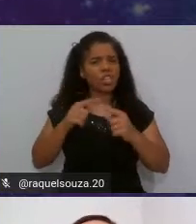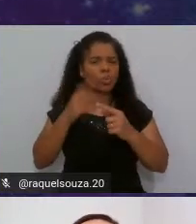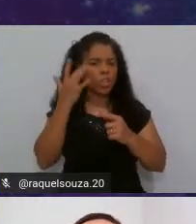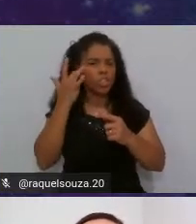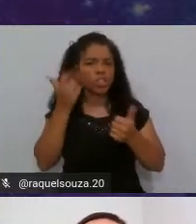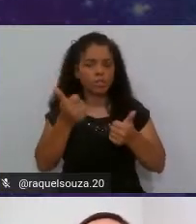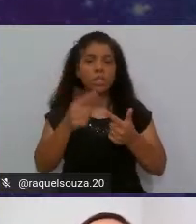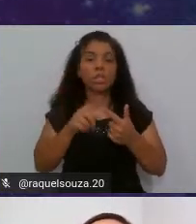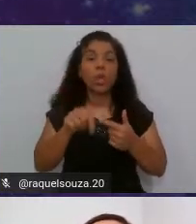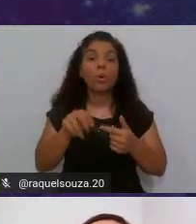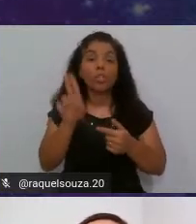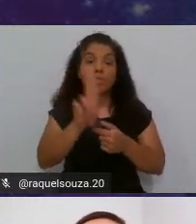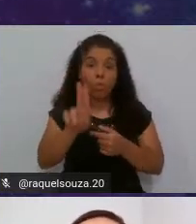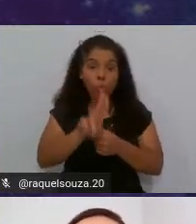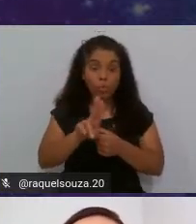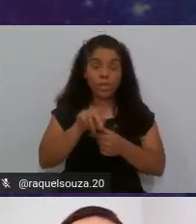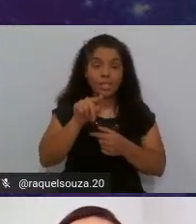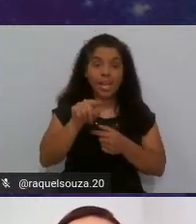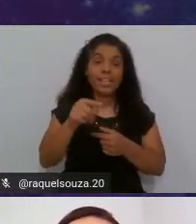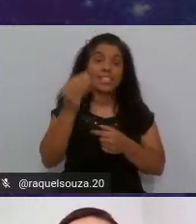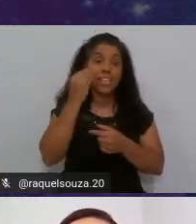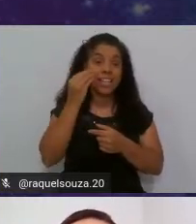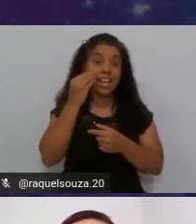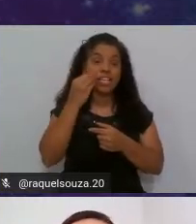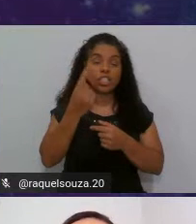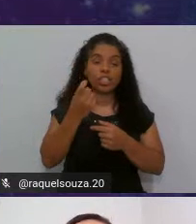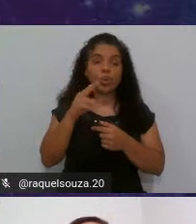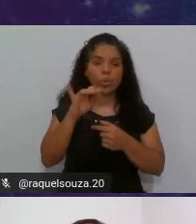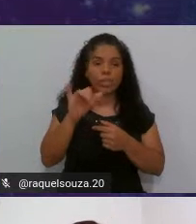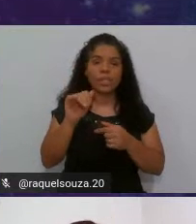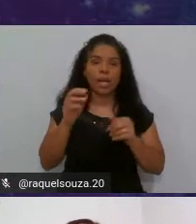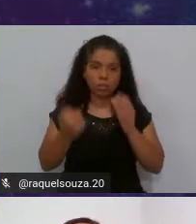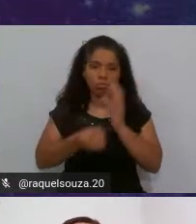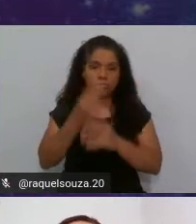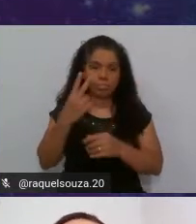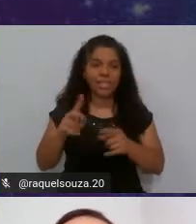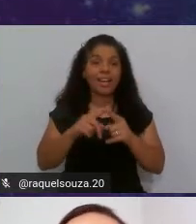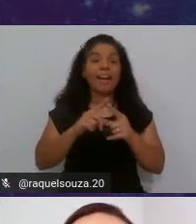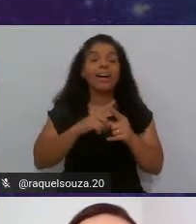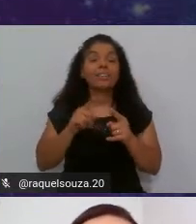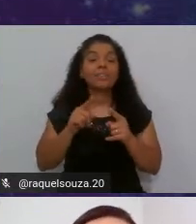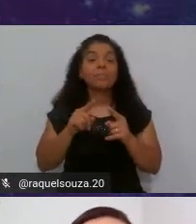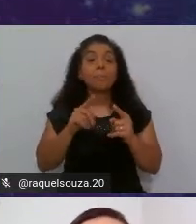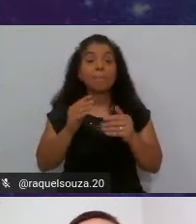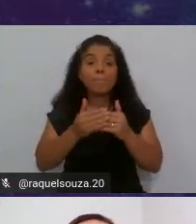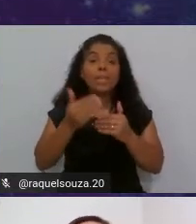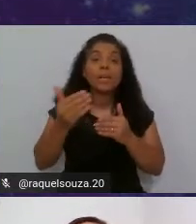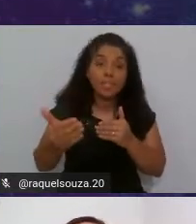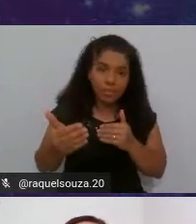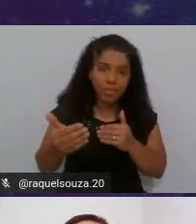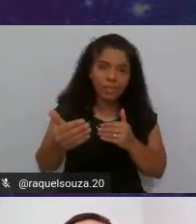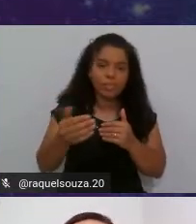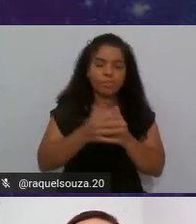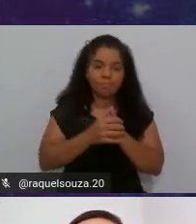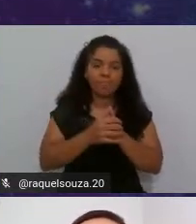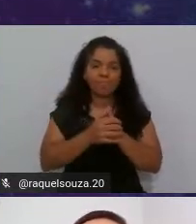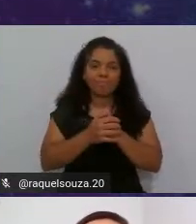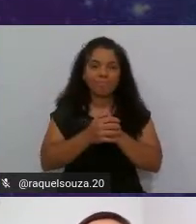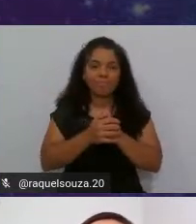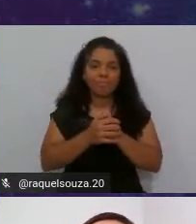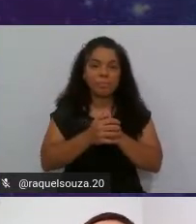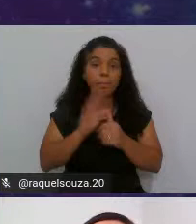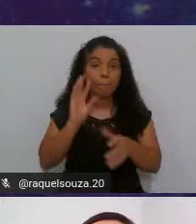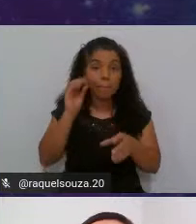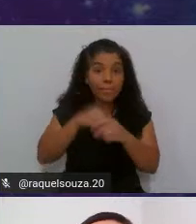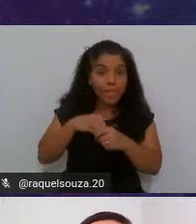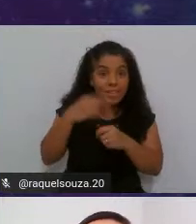esse nosso teste de unidade aqui criado mais à frente dentro